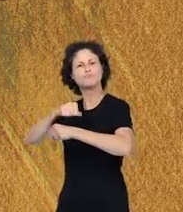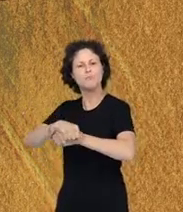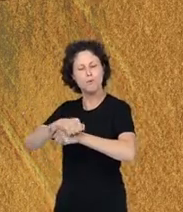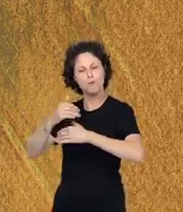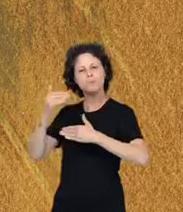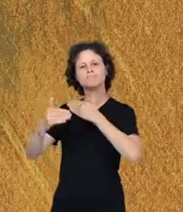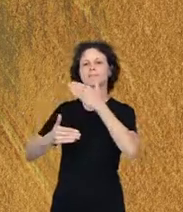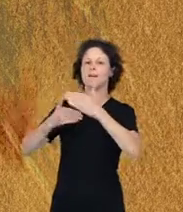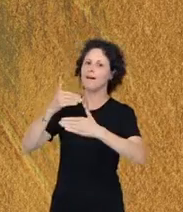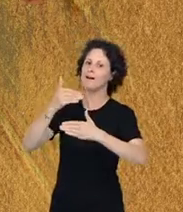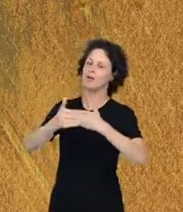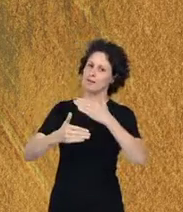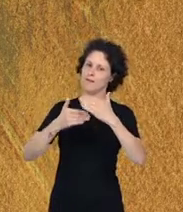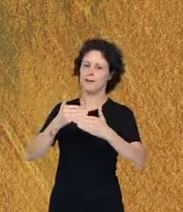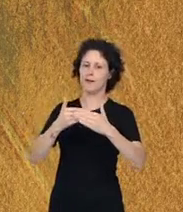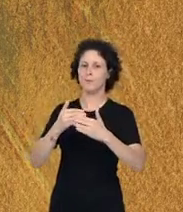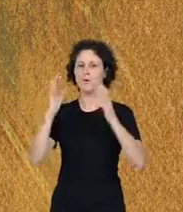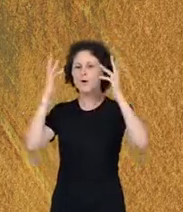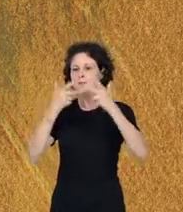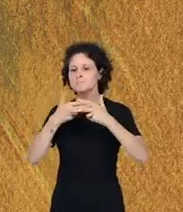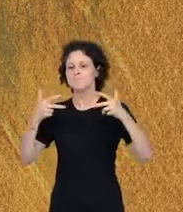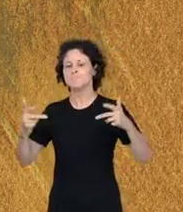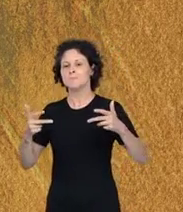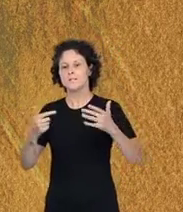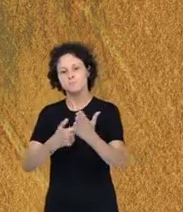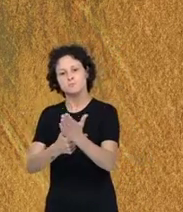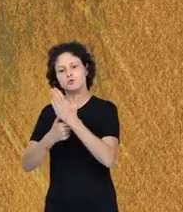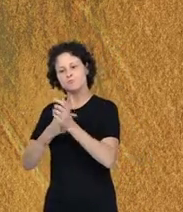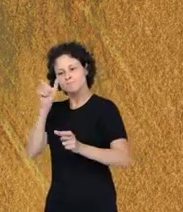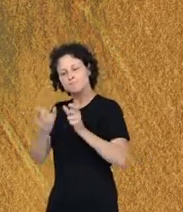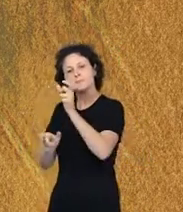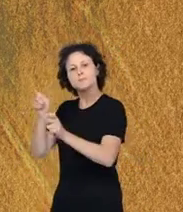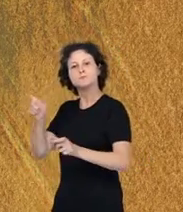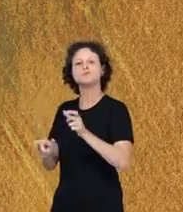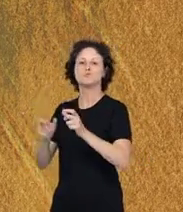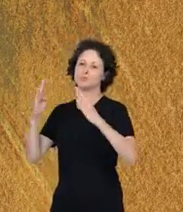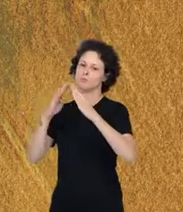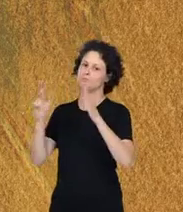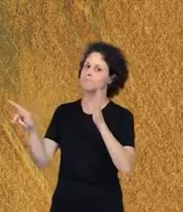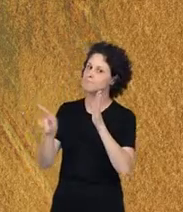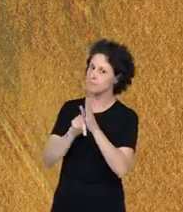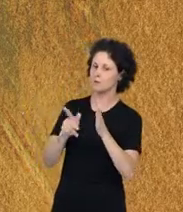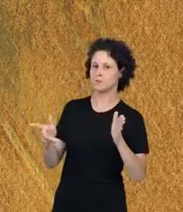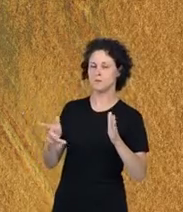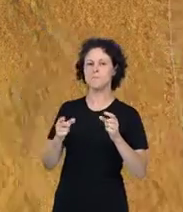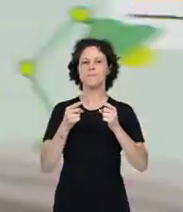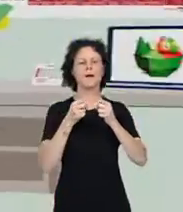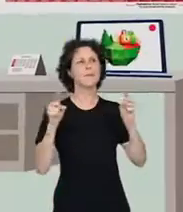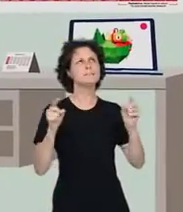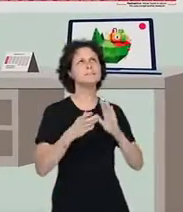O tempo foi passando e os animais começaram a ajudar no carregamento de coisas pesadas e fornecimento de leite como alimento.